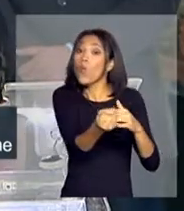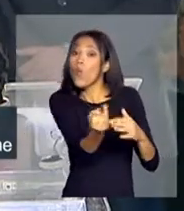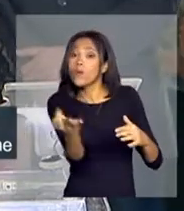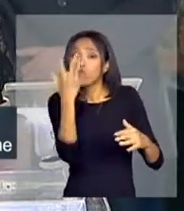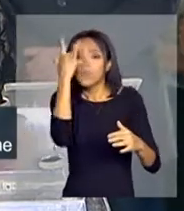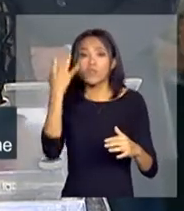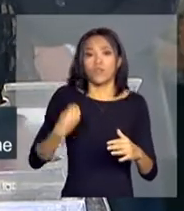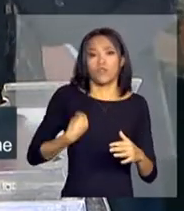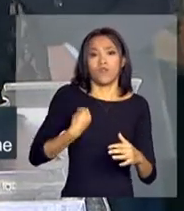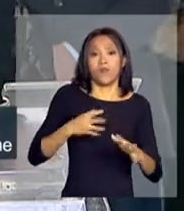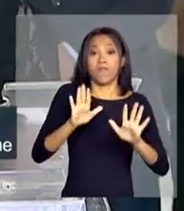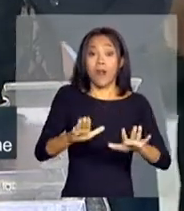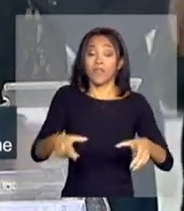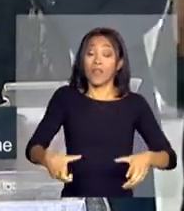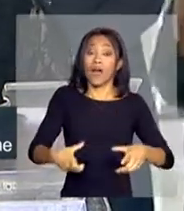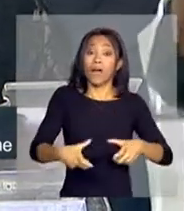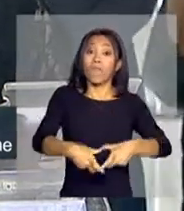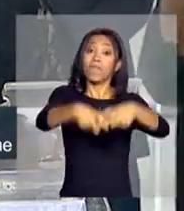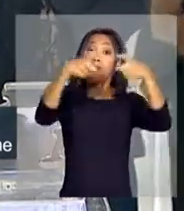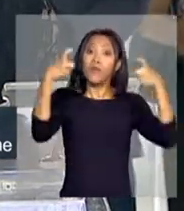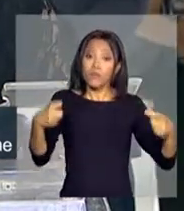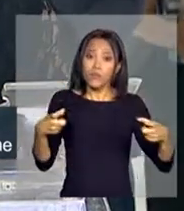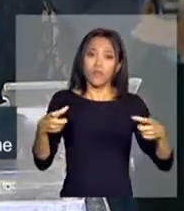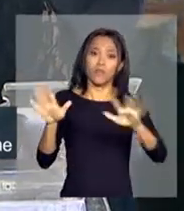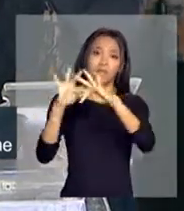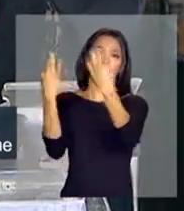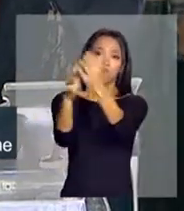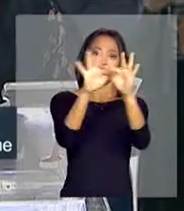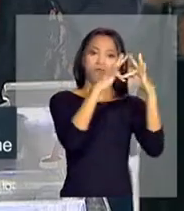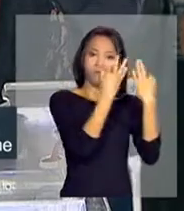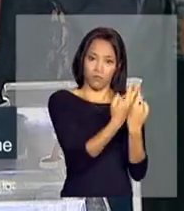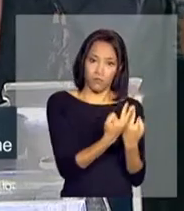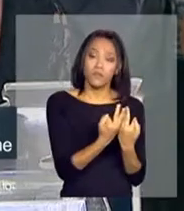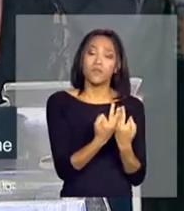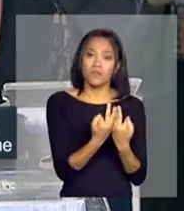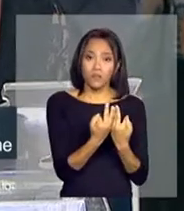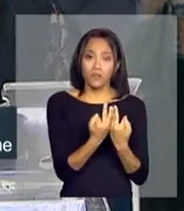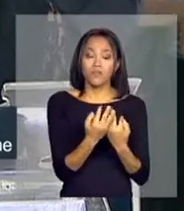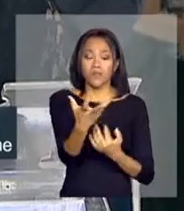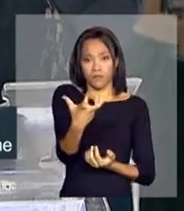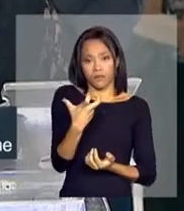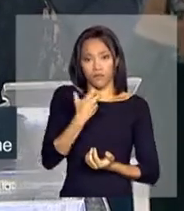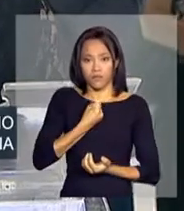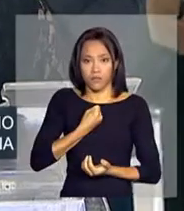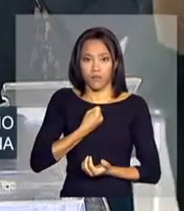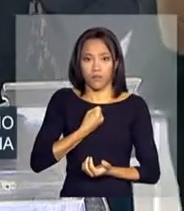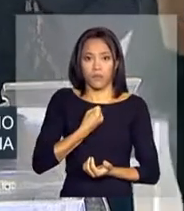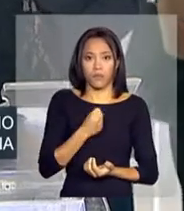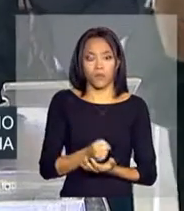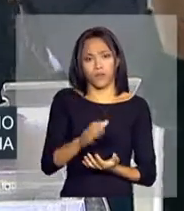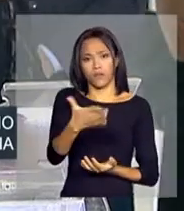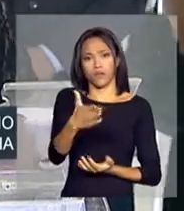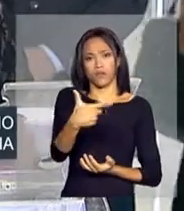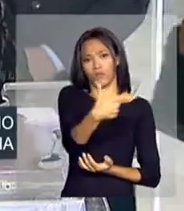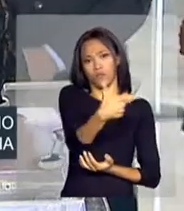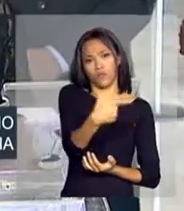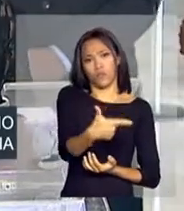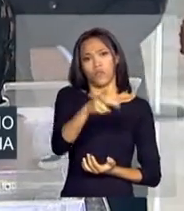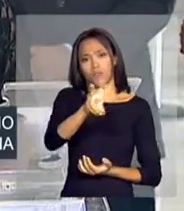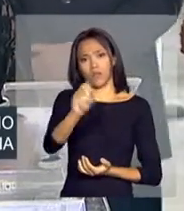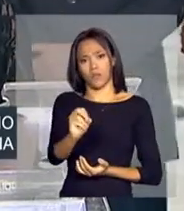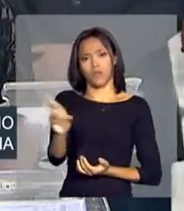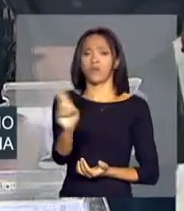tem. Mas a grande maioria das pessoas recebe em torno de R$ 250